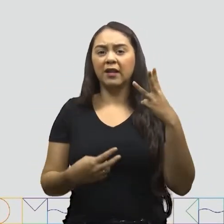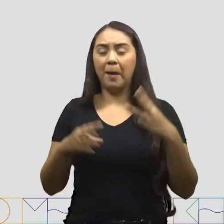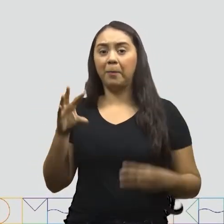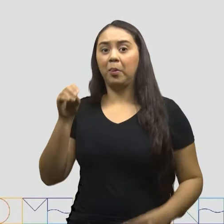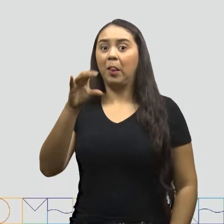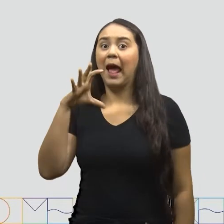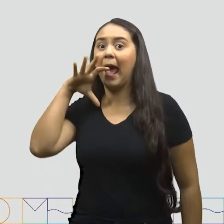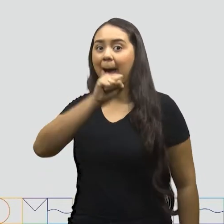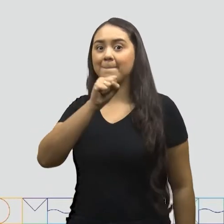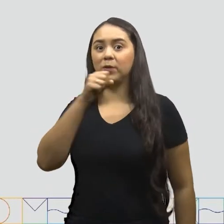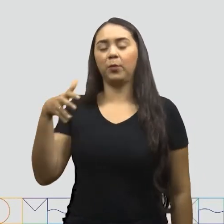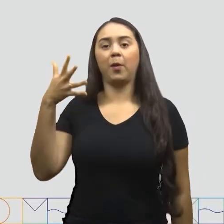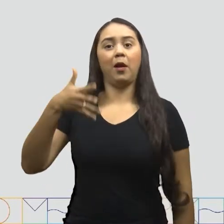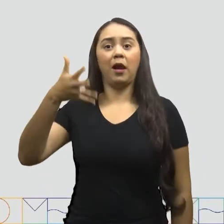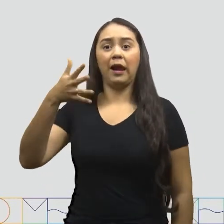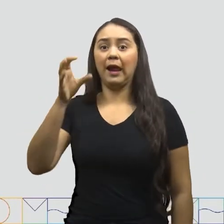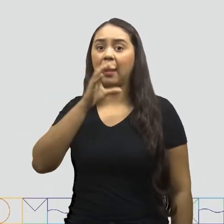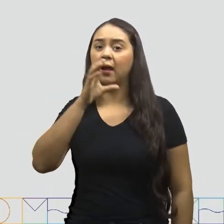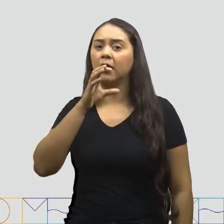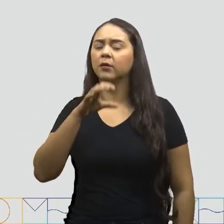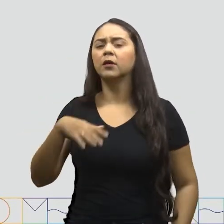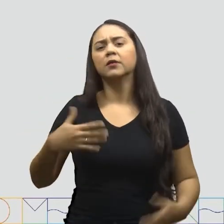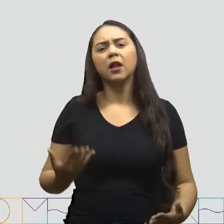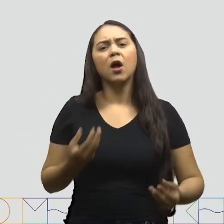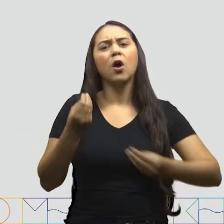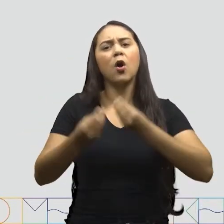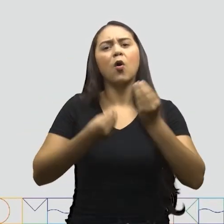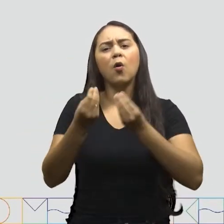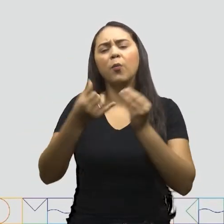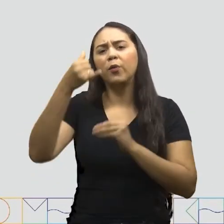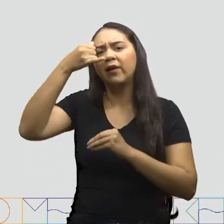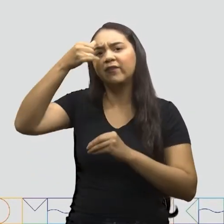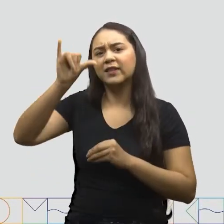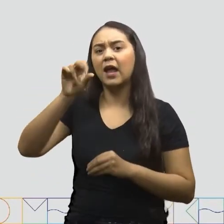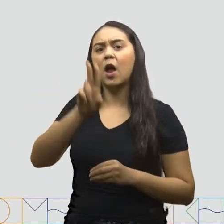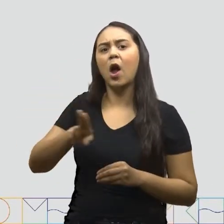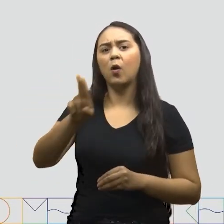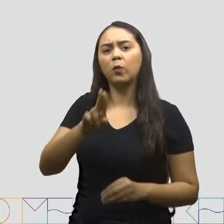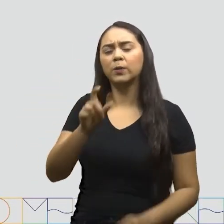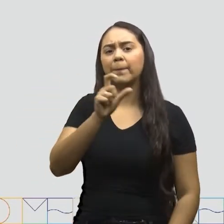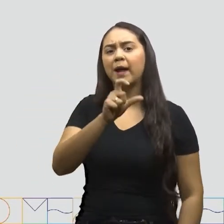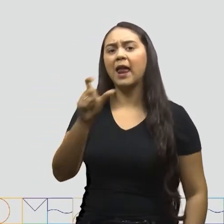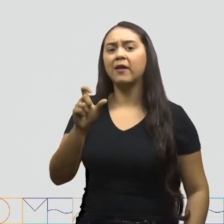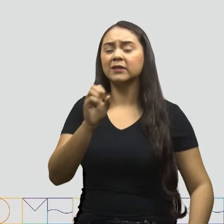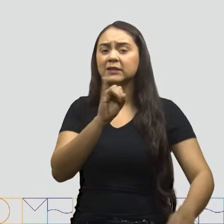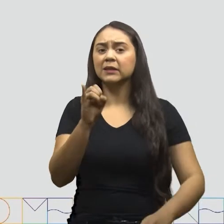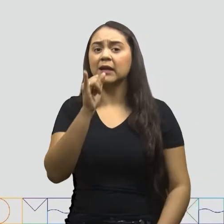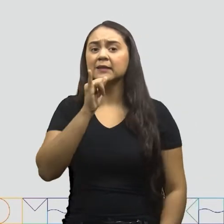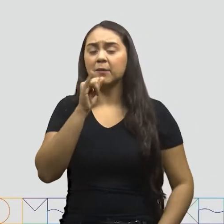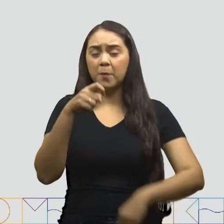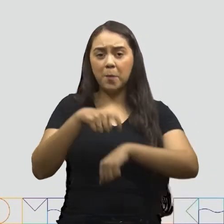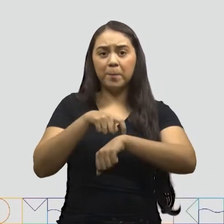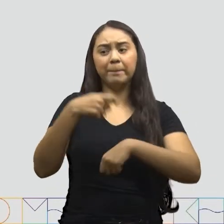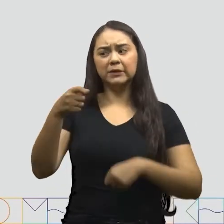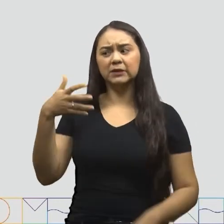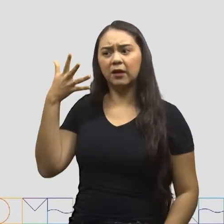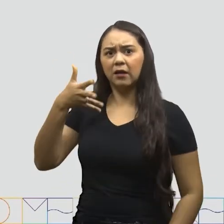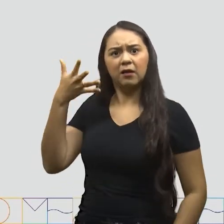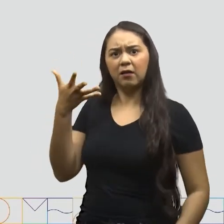rápido Hum... Como eu vou evitar O uso de palavras Se eu preciso falar?